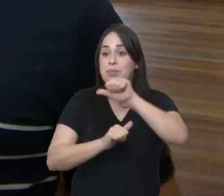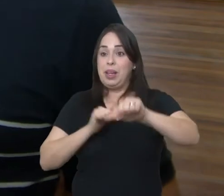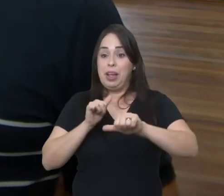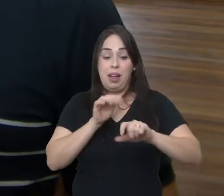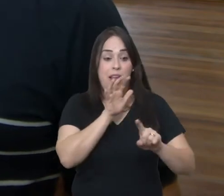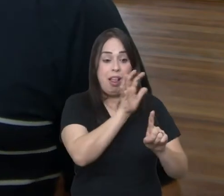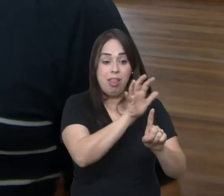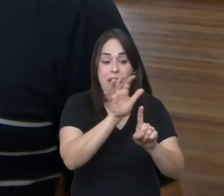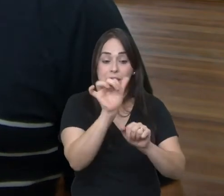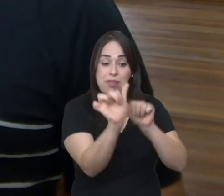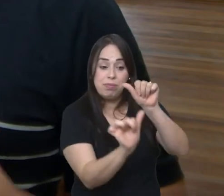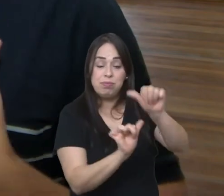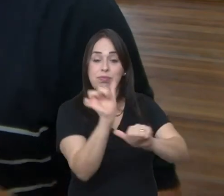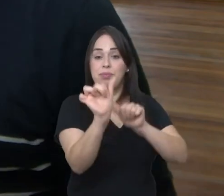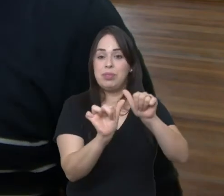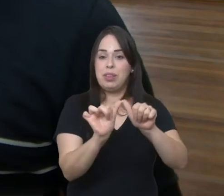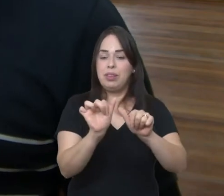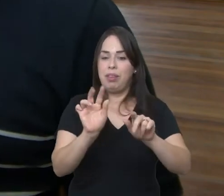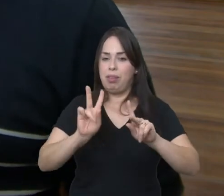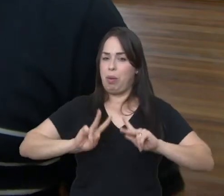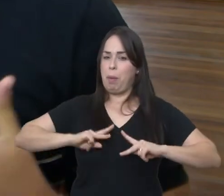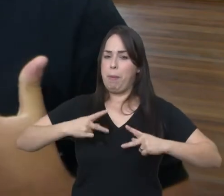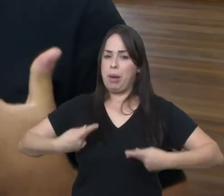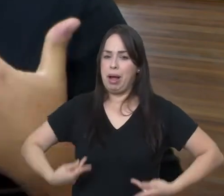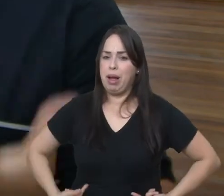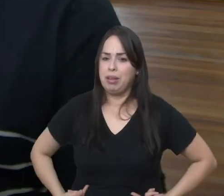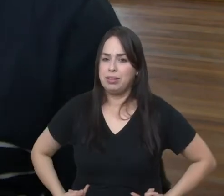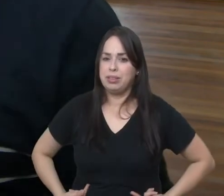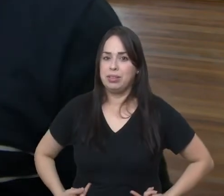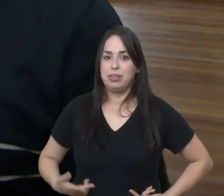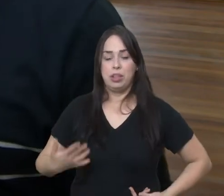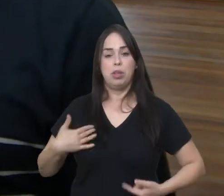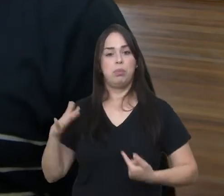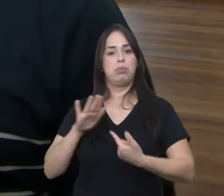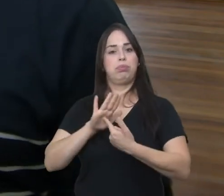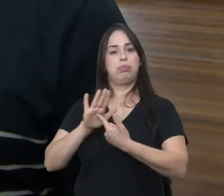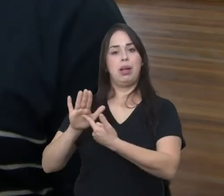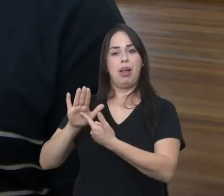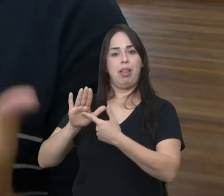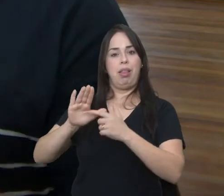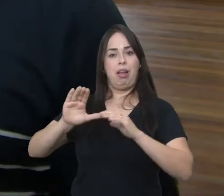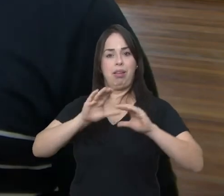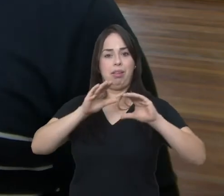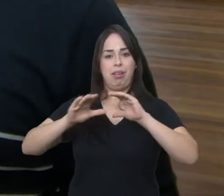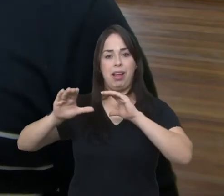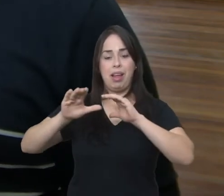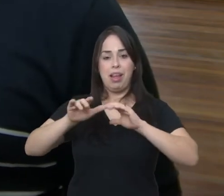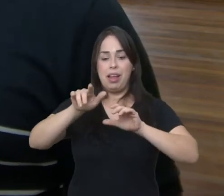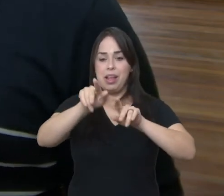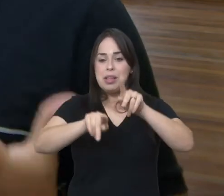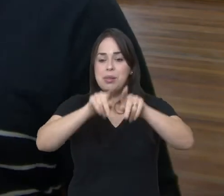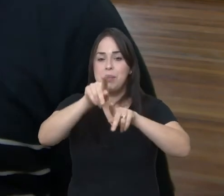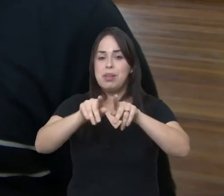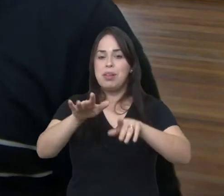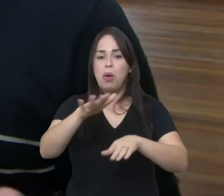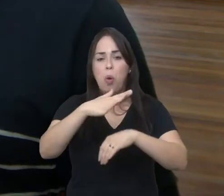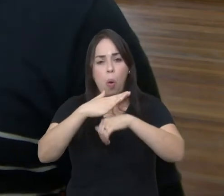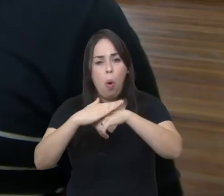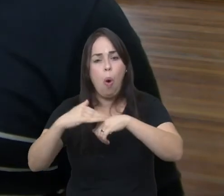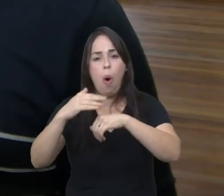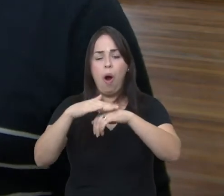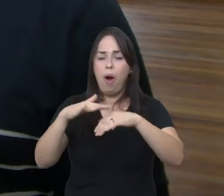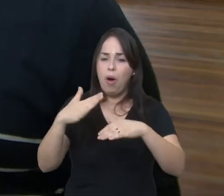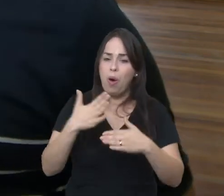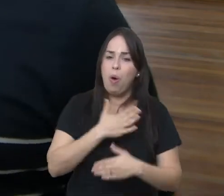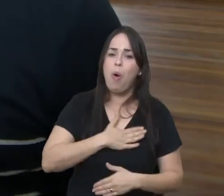em no ser humano quando a gente leva a nossa arte e o público responde com carinho com